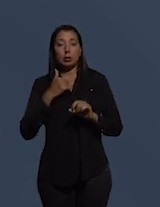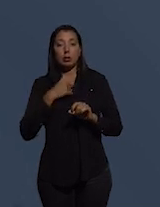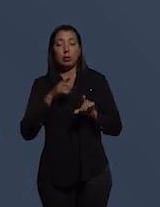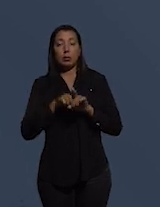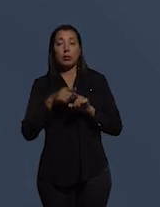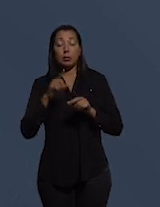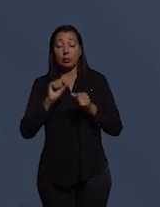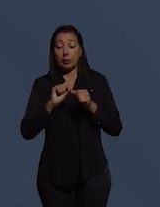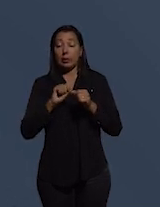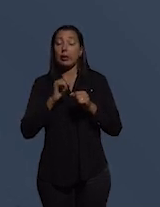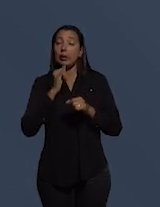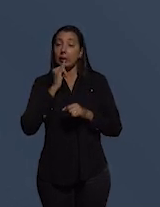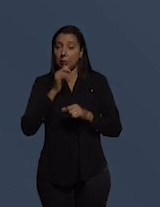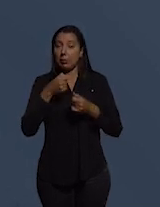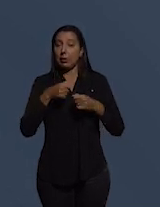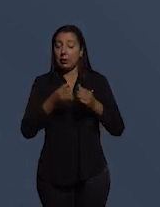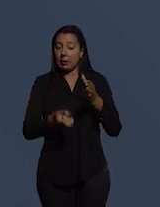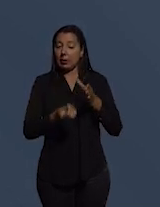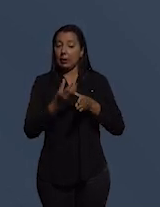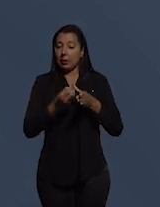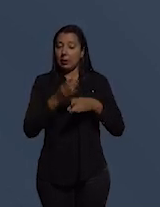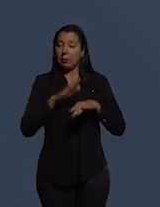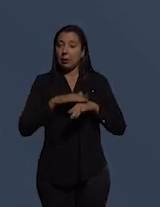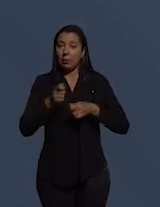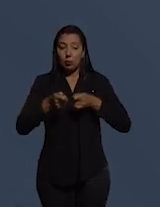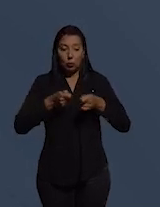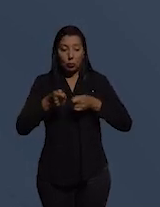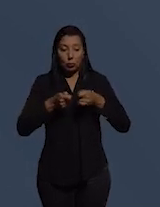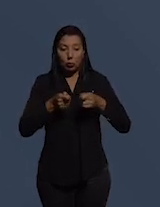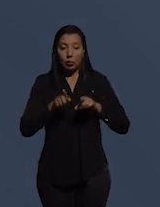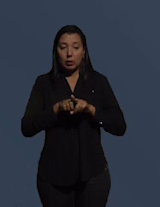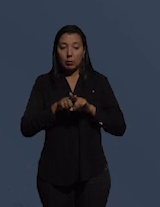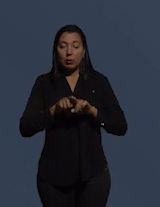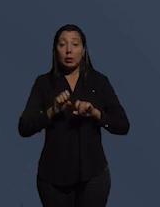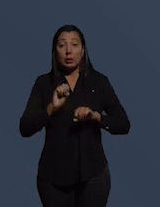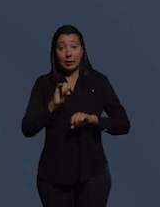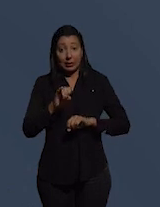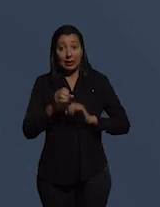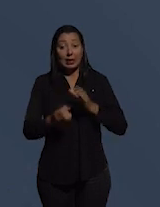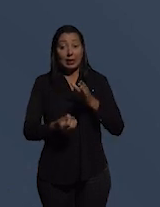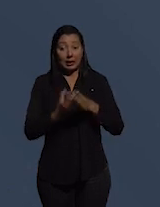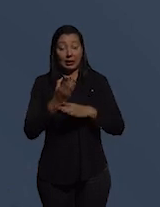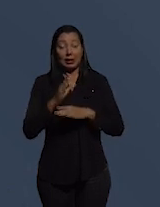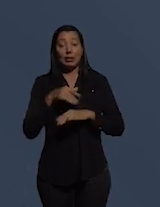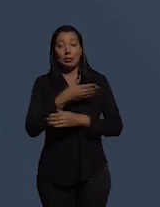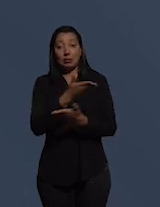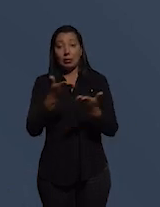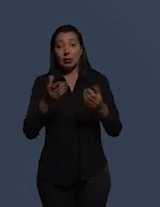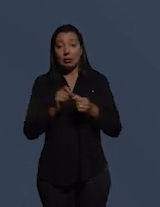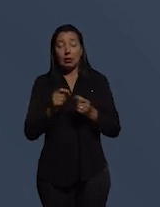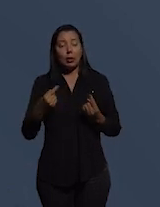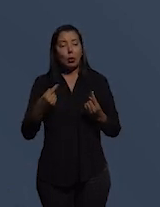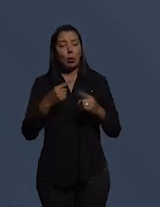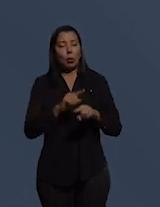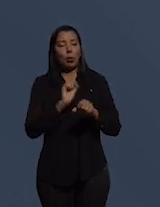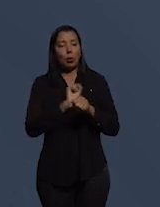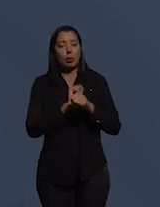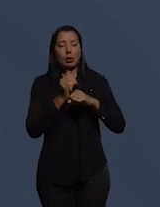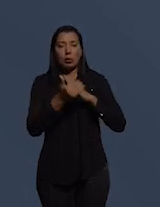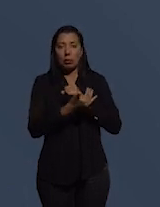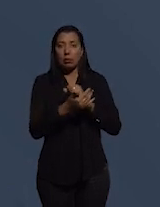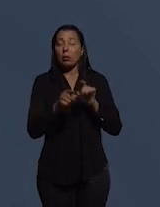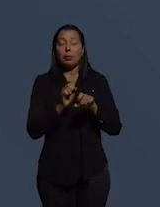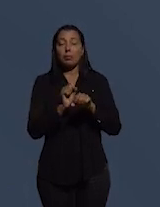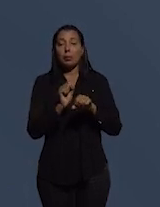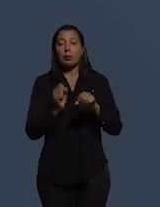funcionar o que é necessário criar mais controle ferramentas de controle e se isso for criado vocês vão fazer o combate à corrupção funcionar mas